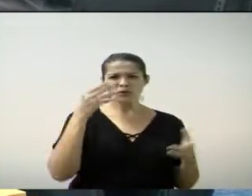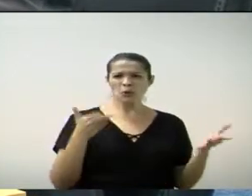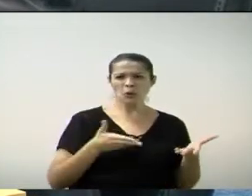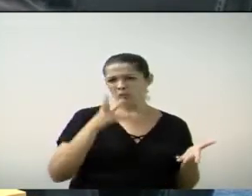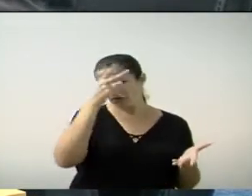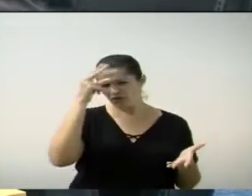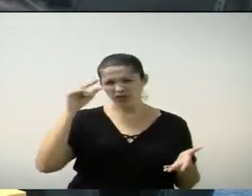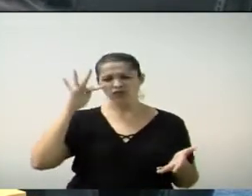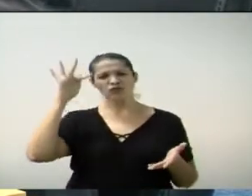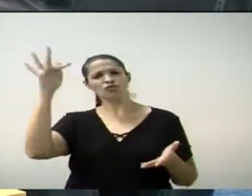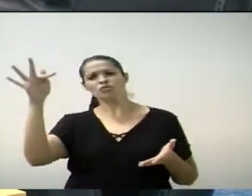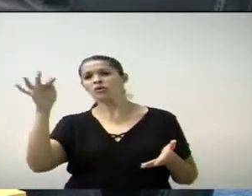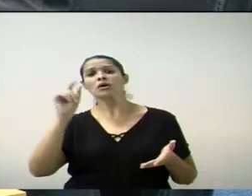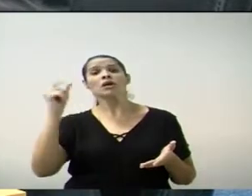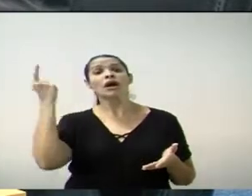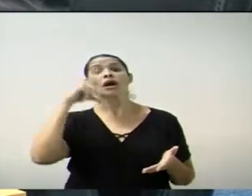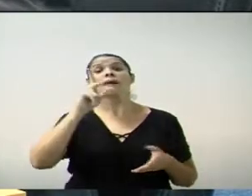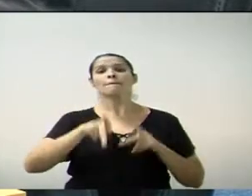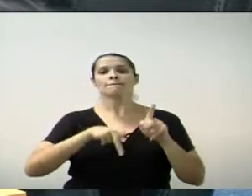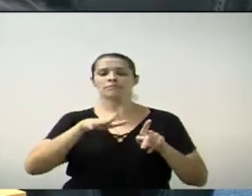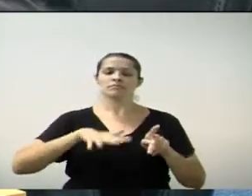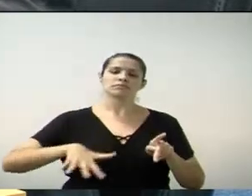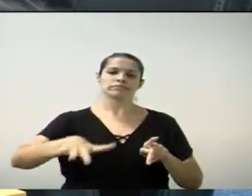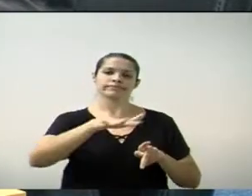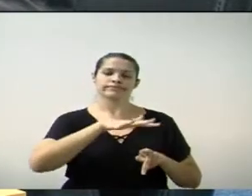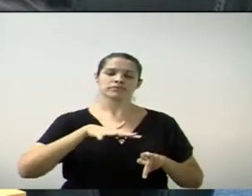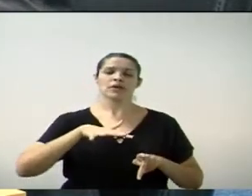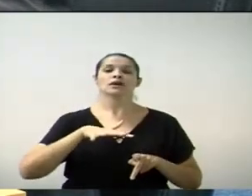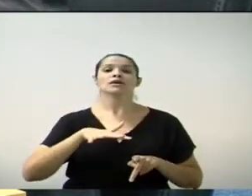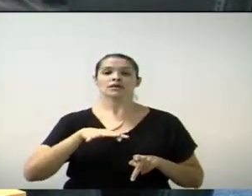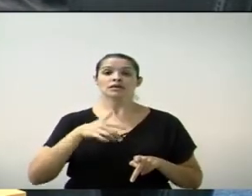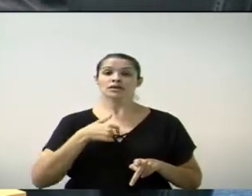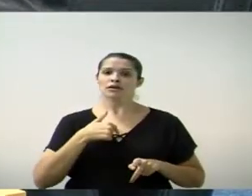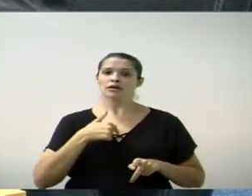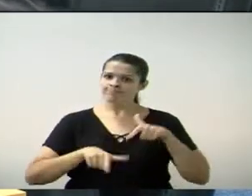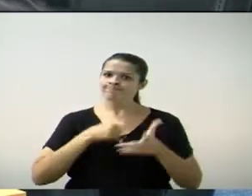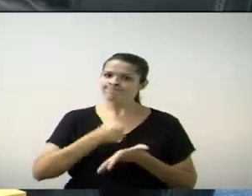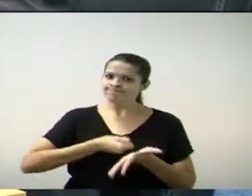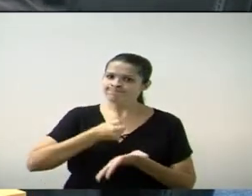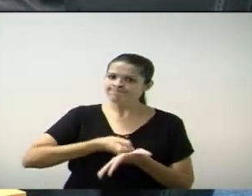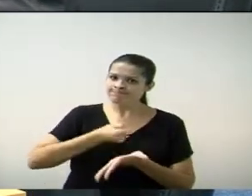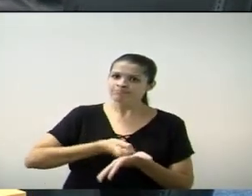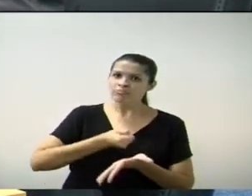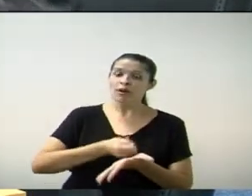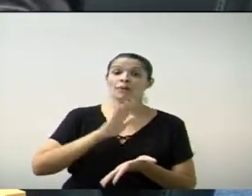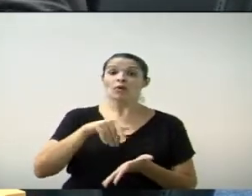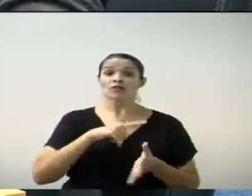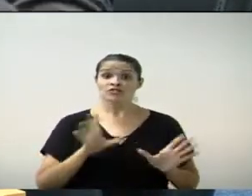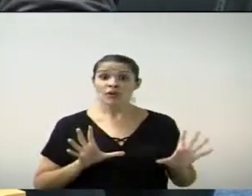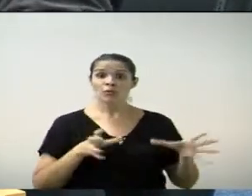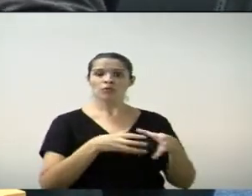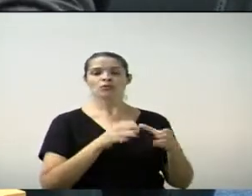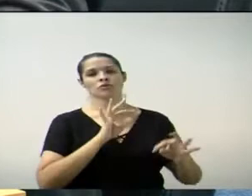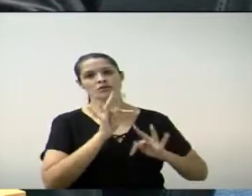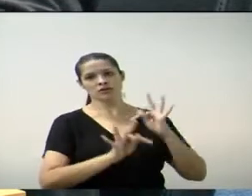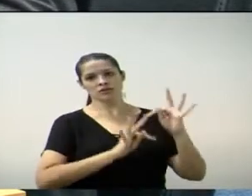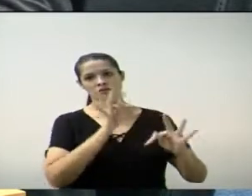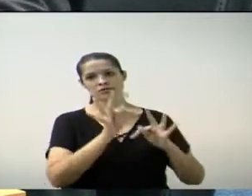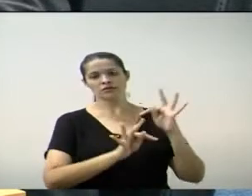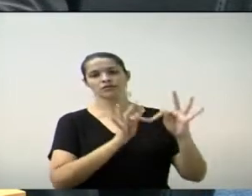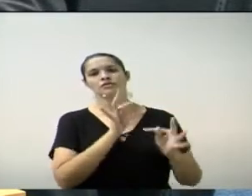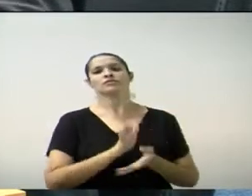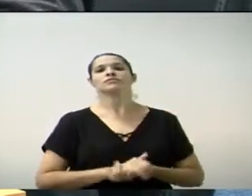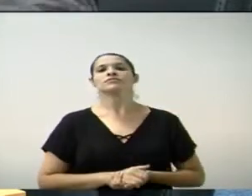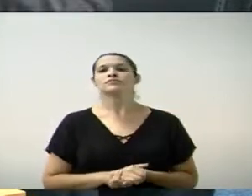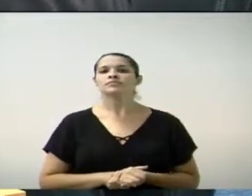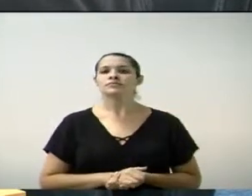É nesse sentido que eu quero trabalhar e estou trabalhando, para que, quando tiver esse corpo técnico, o planejamento, meu sonho é que viesse um planejamento de